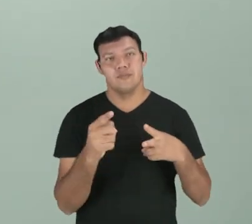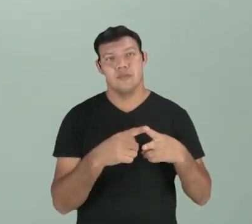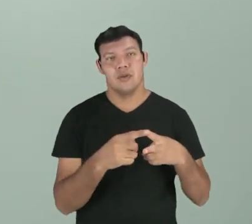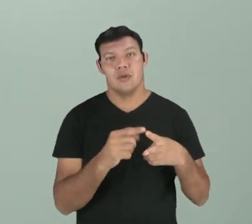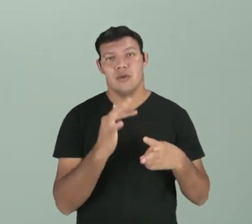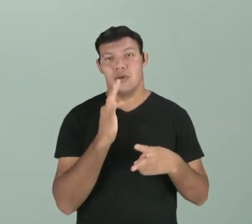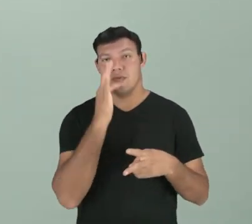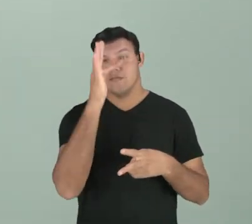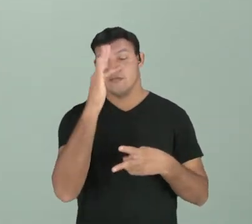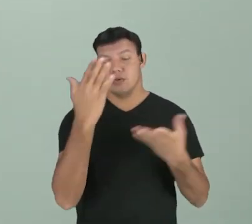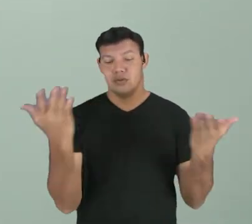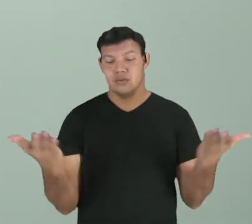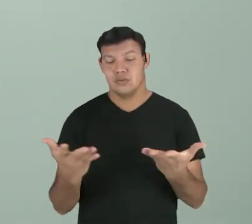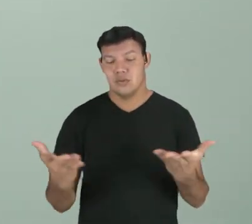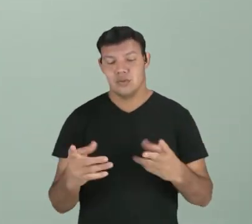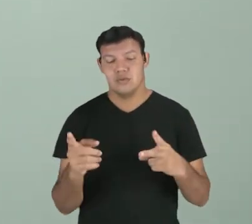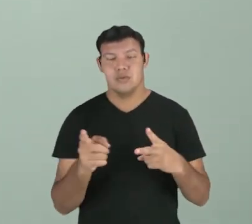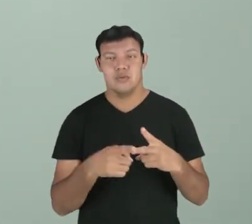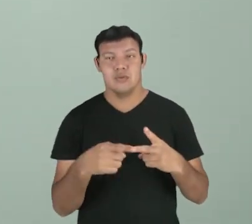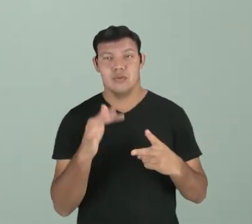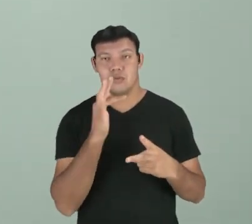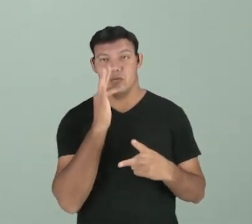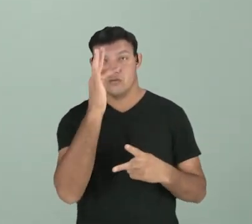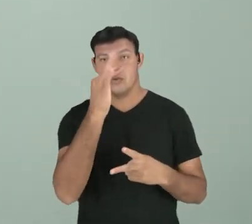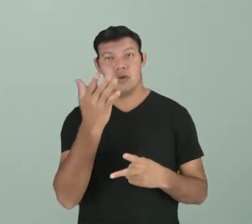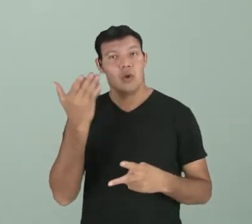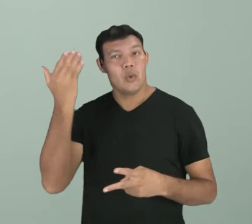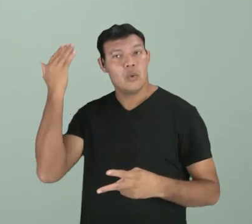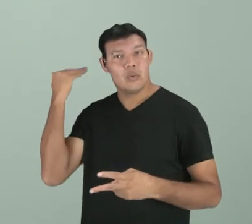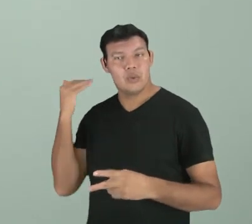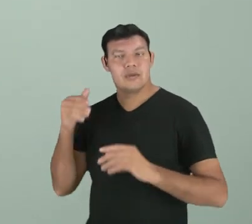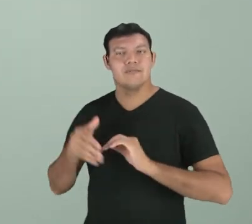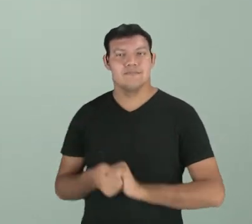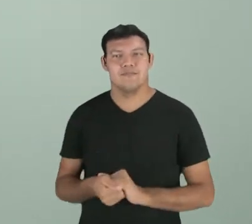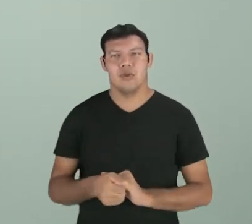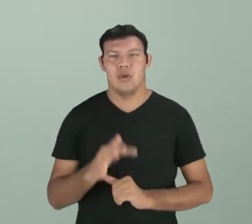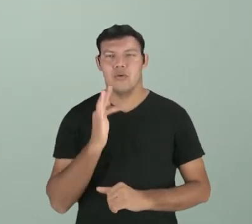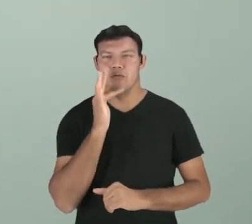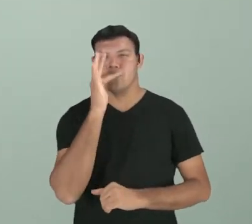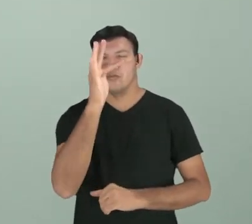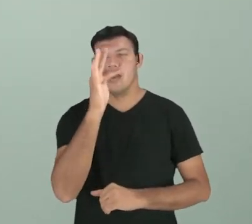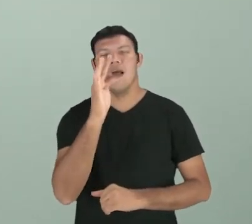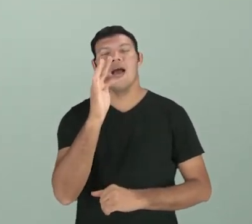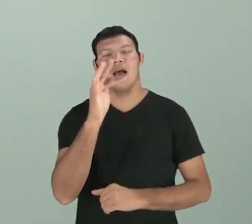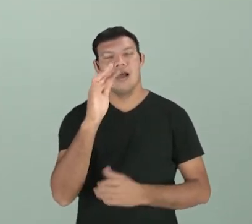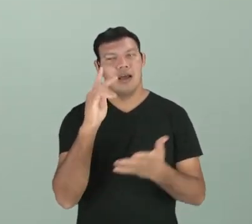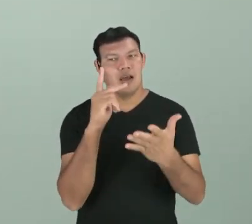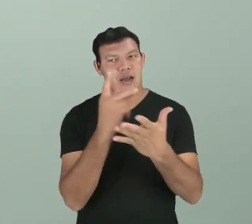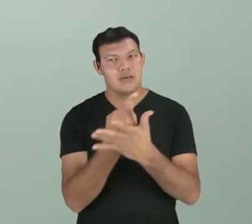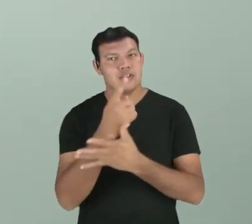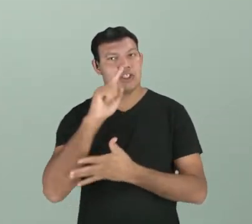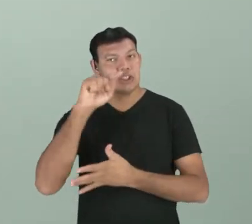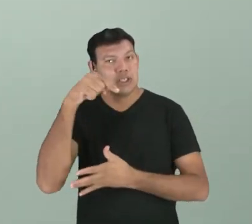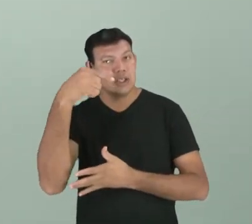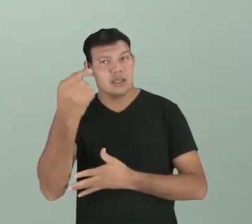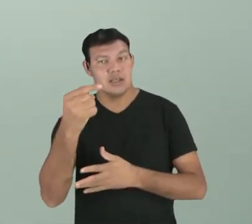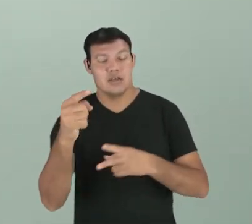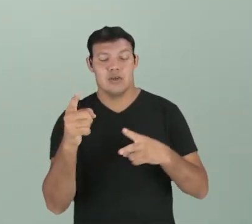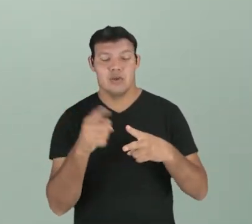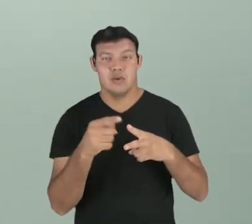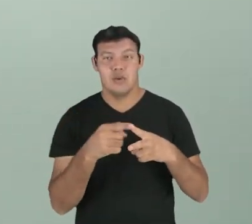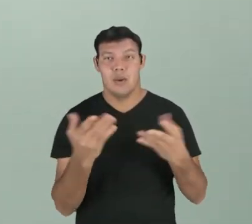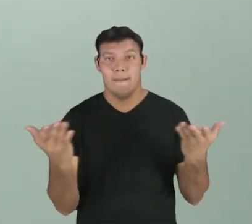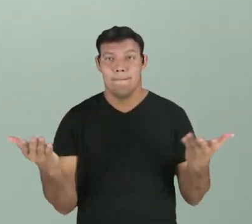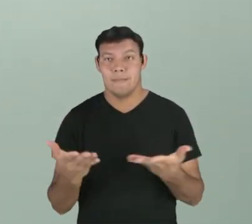do presente e o futuro do pretérito. Futuro, algo que ainda vai ocorrer. O futuro do presente,